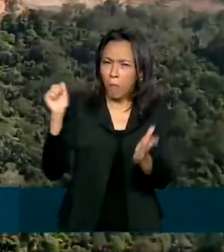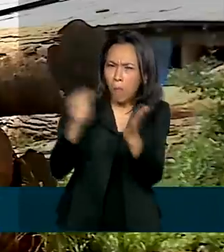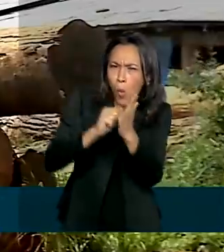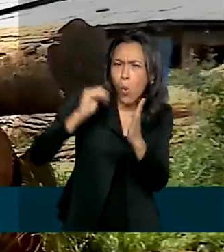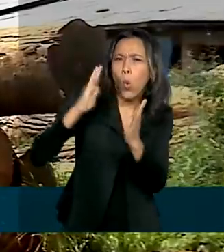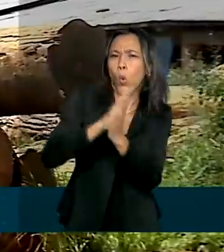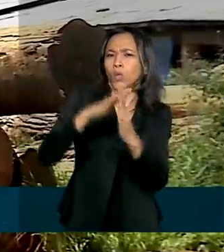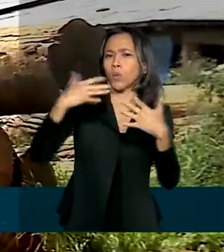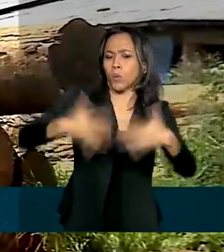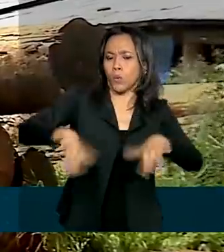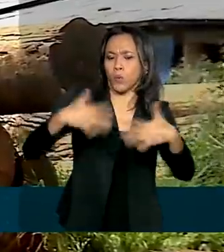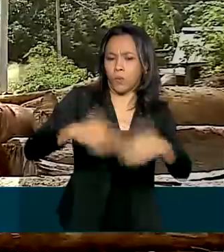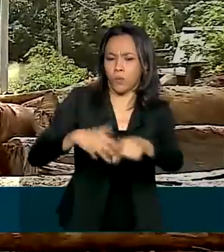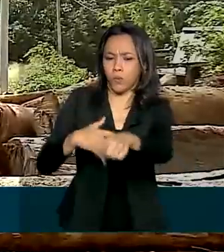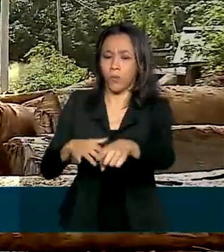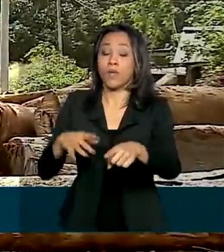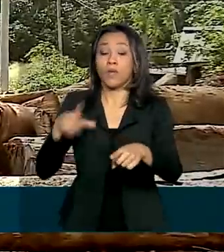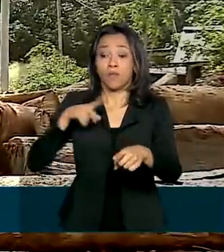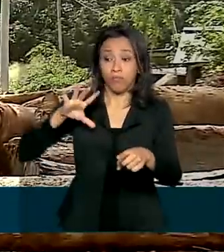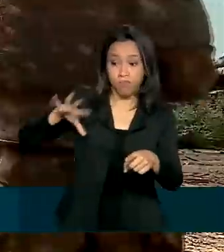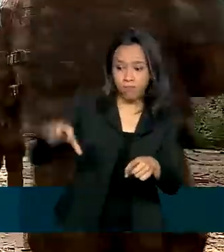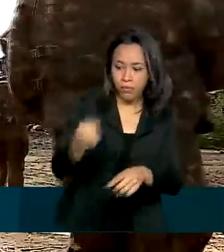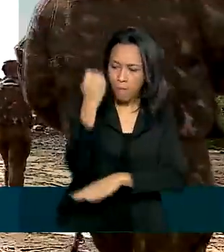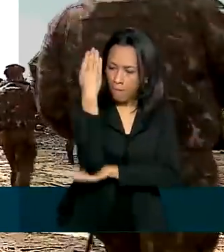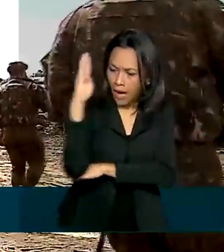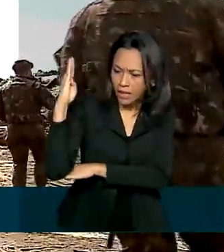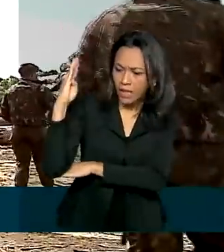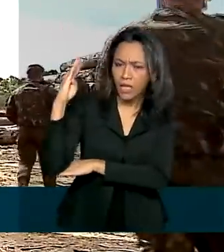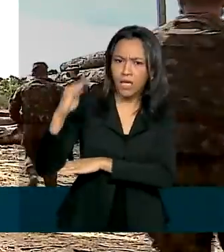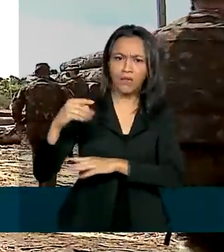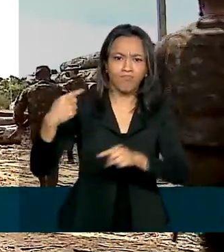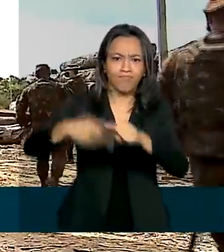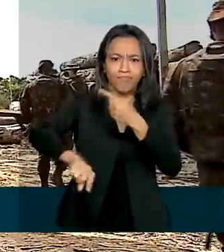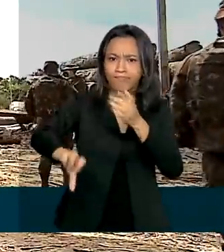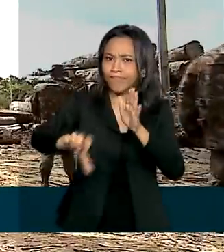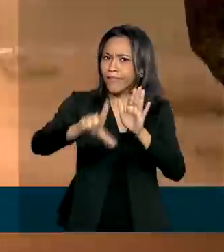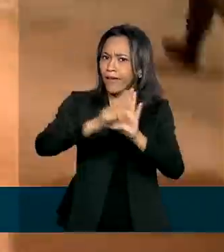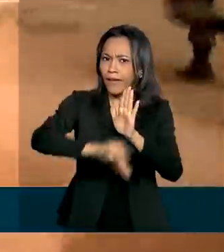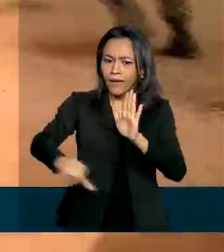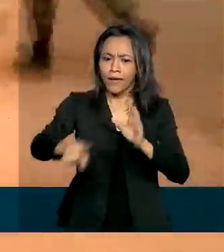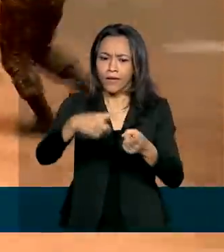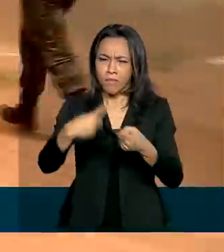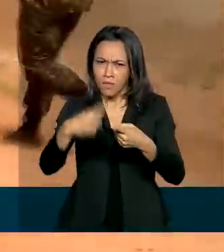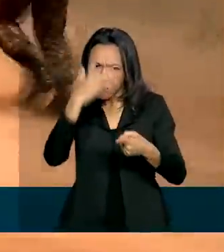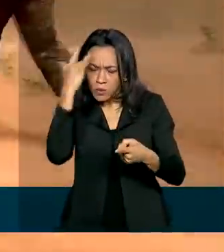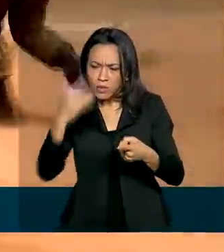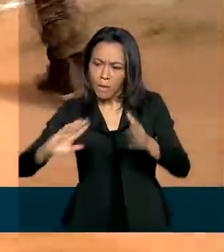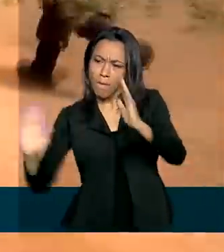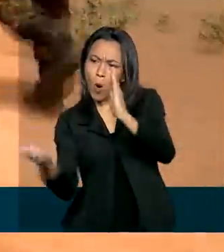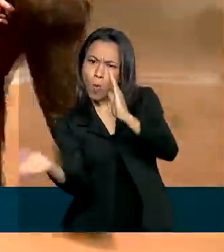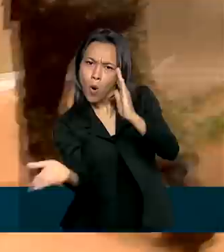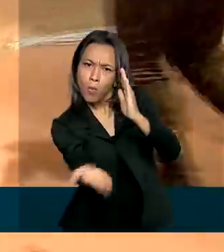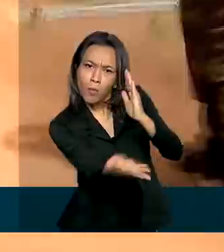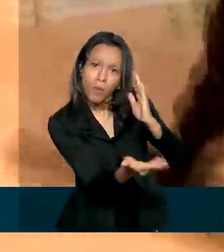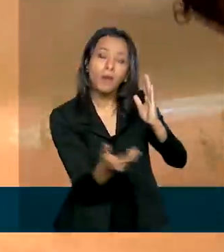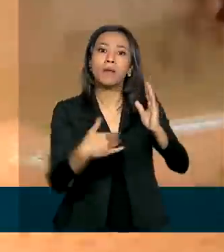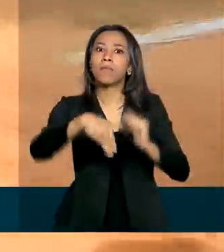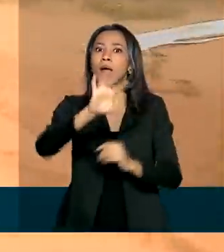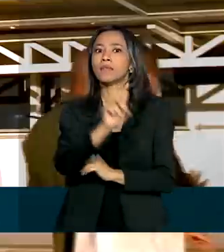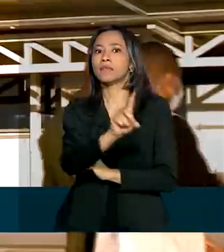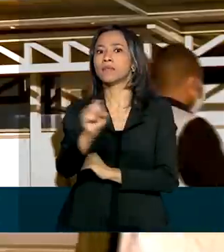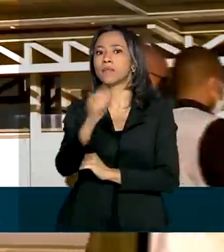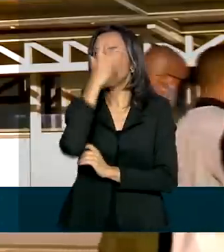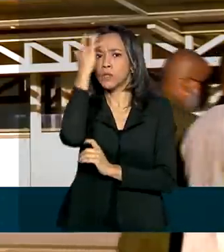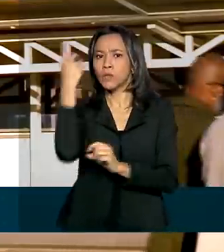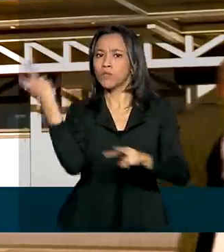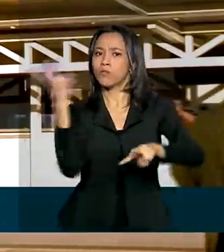A operação realizou apreensões de madeira ilegal, flagrante de garimpos clandestinos e mais de 100 pessoas foram presas.